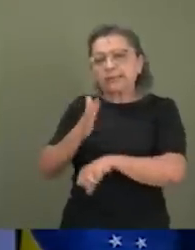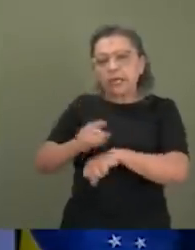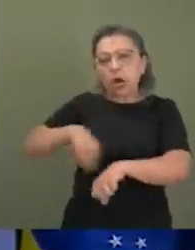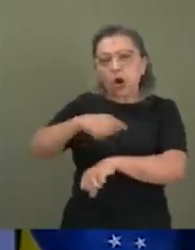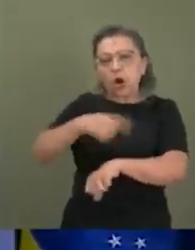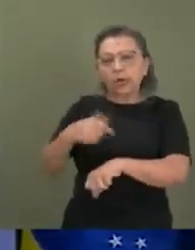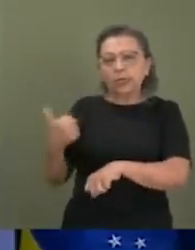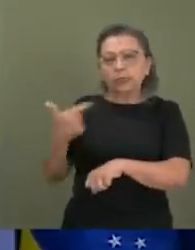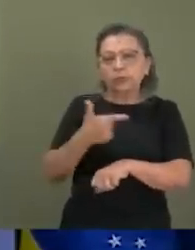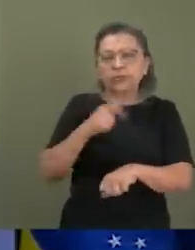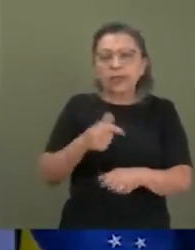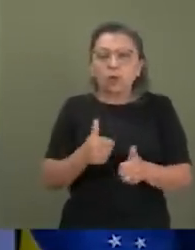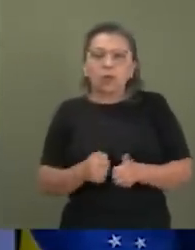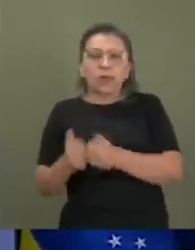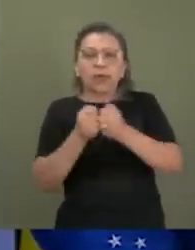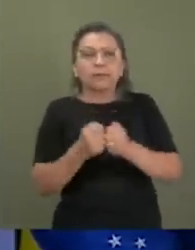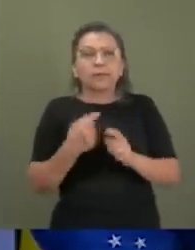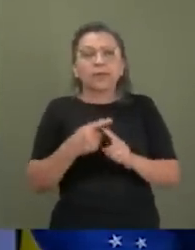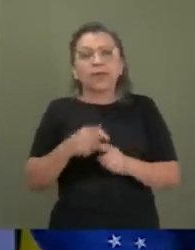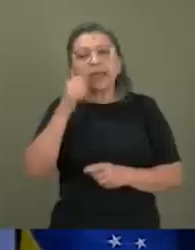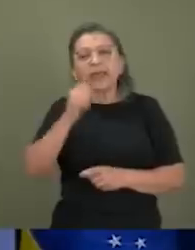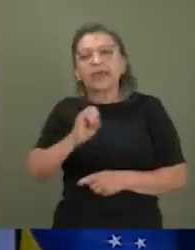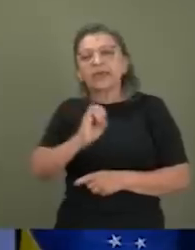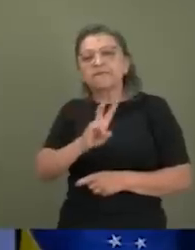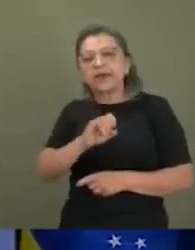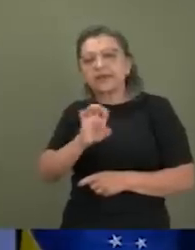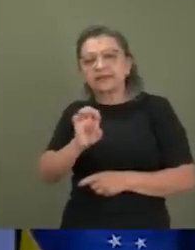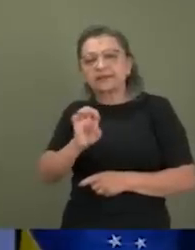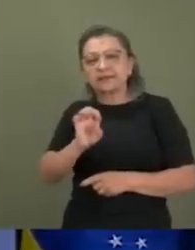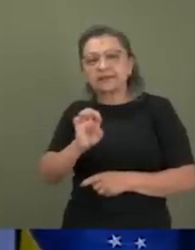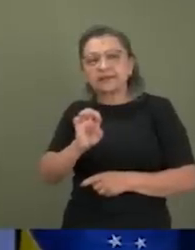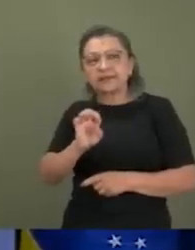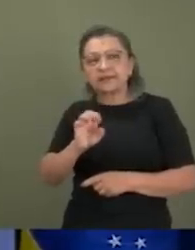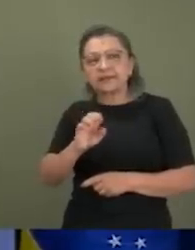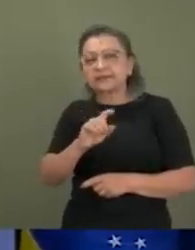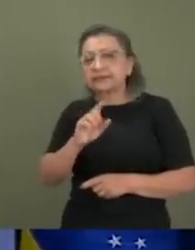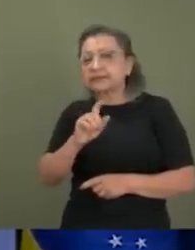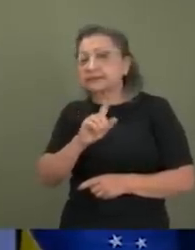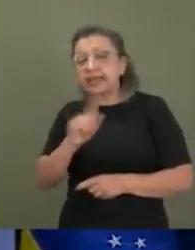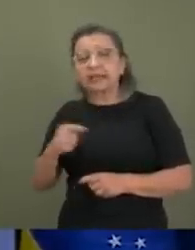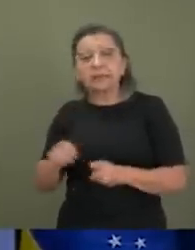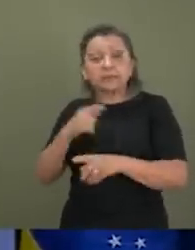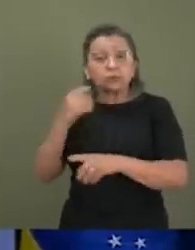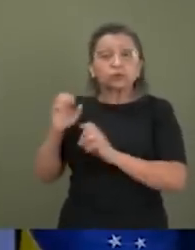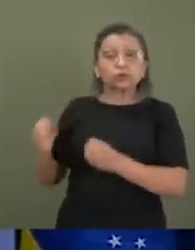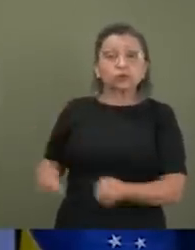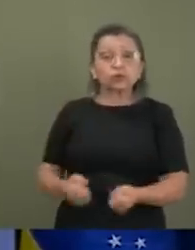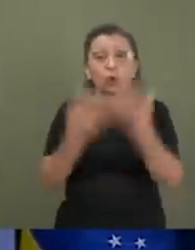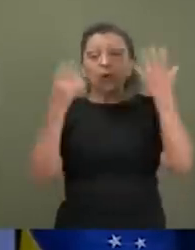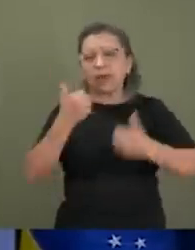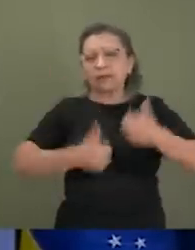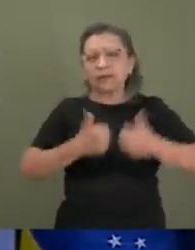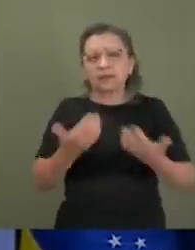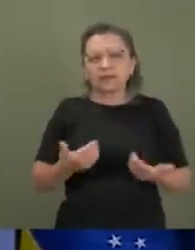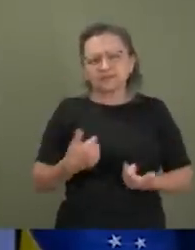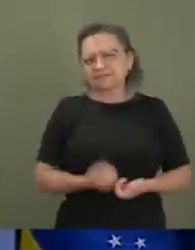horas que ele é um gamer, porque a Ivete Sangalo também ensaia os seus shows e nem por isso ela é uma atleta. É uma fala que eu